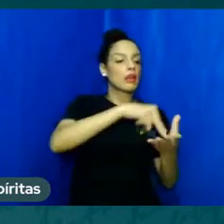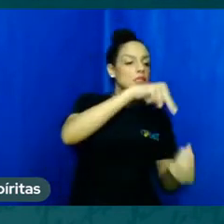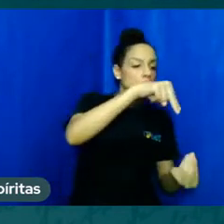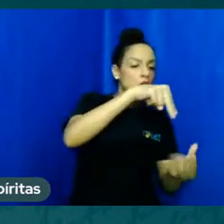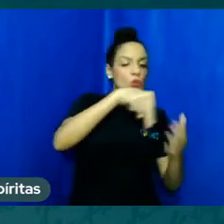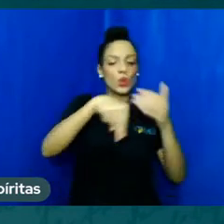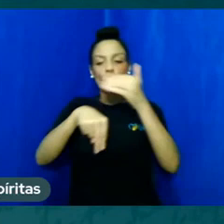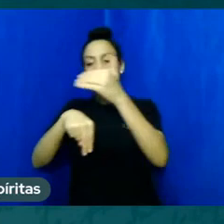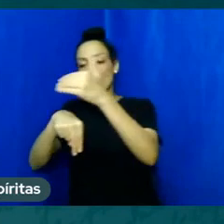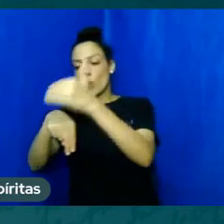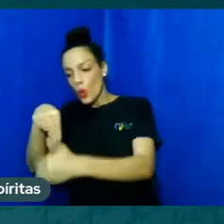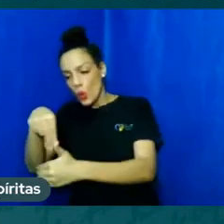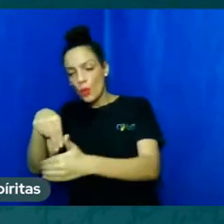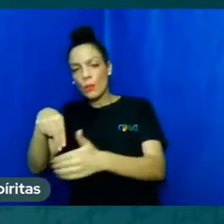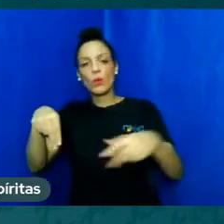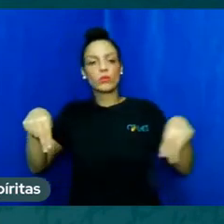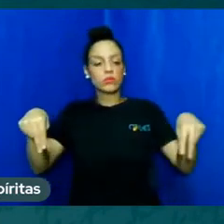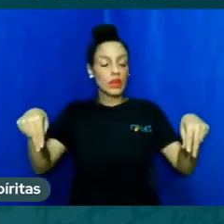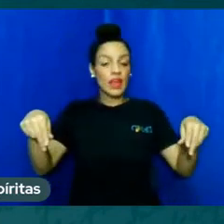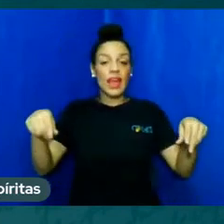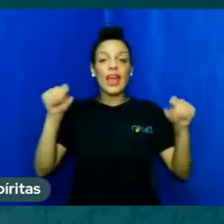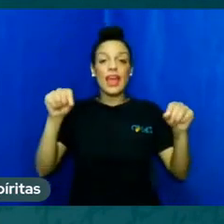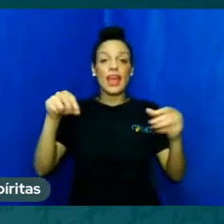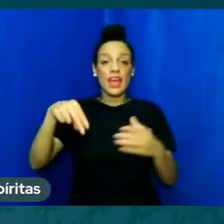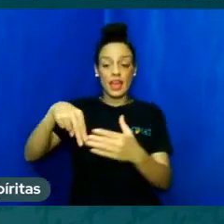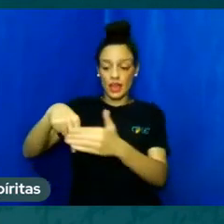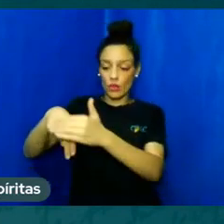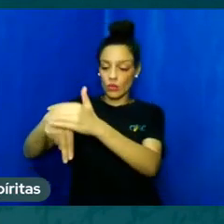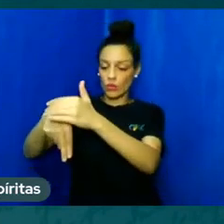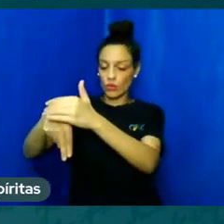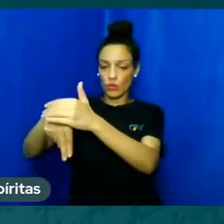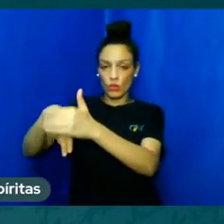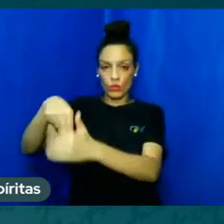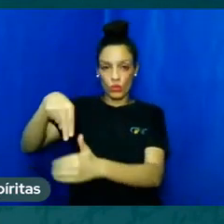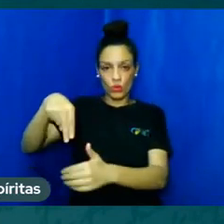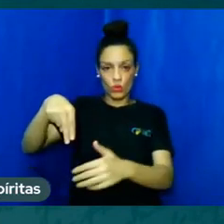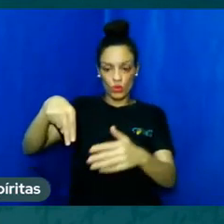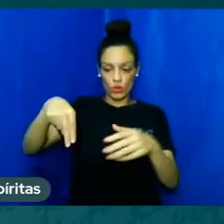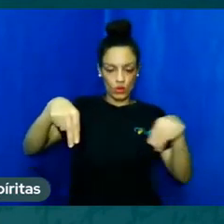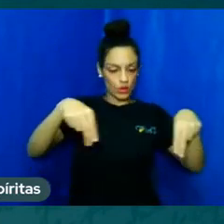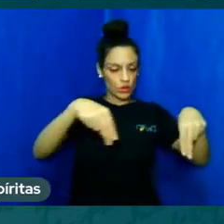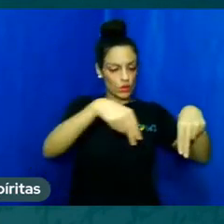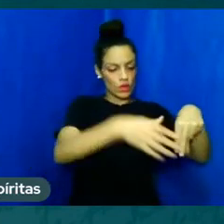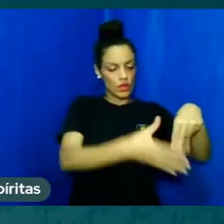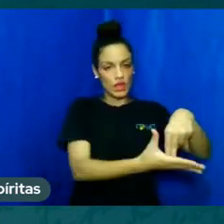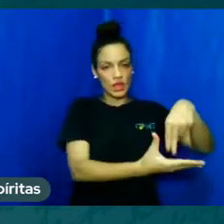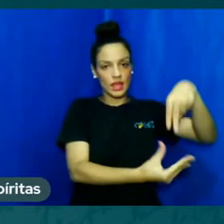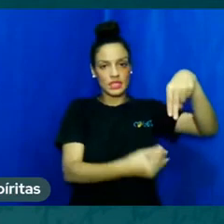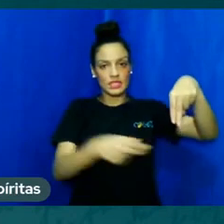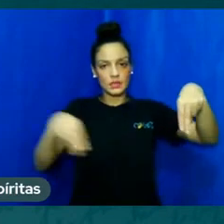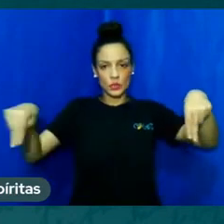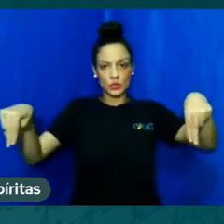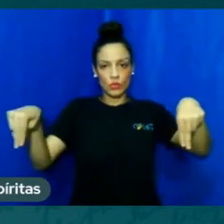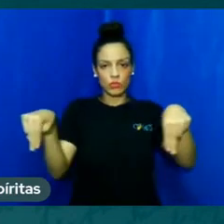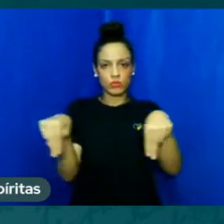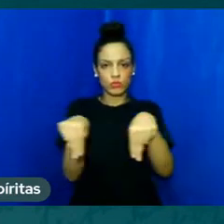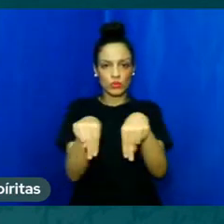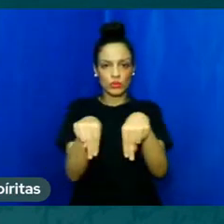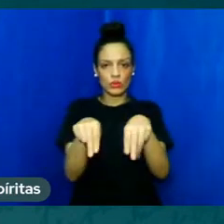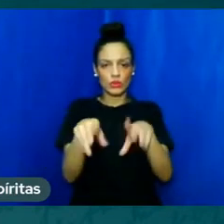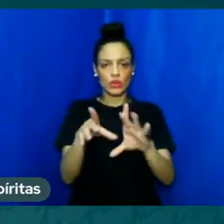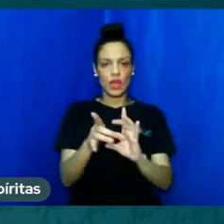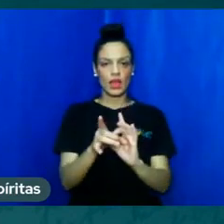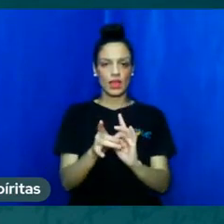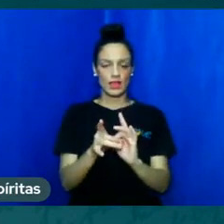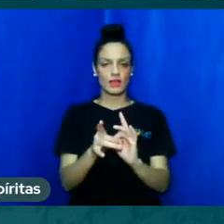interação direta, essa inter-relação absoluta entre corpo e espírito. Então, a gente pode fazer no campo só das